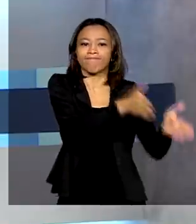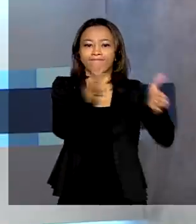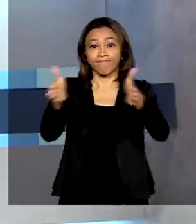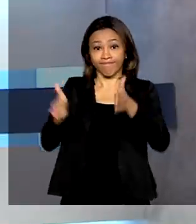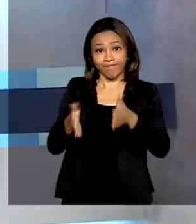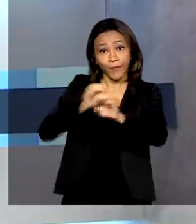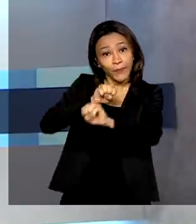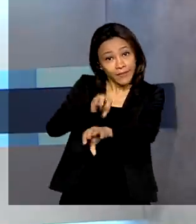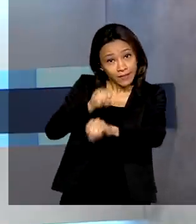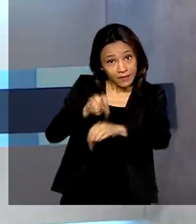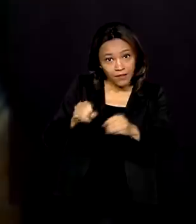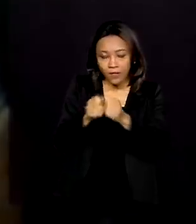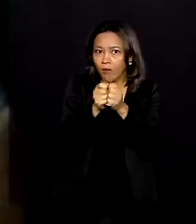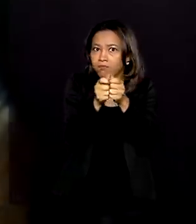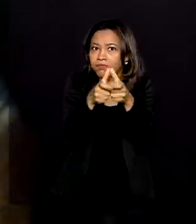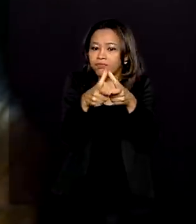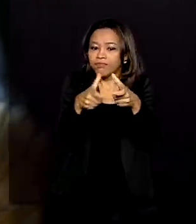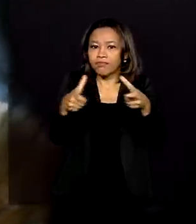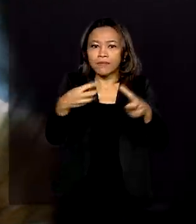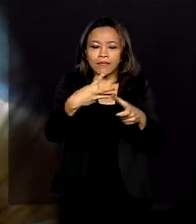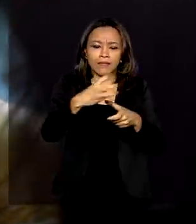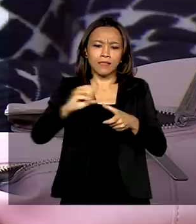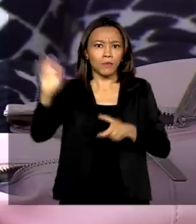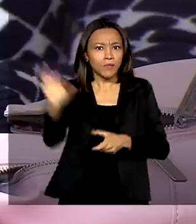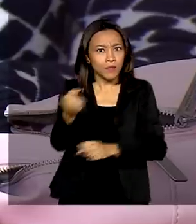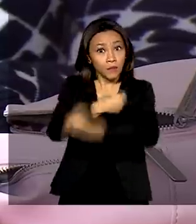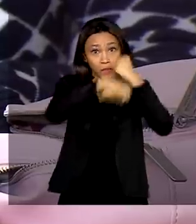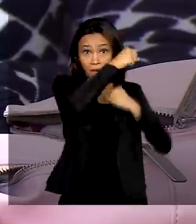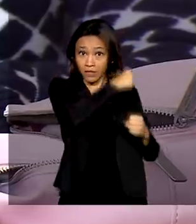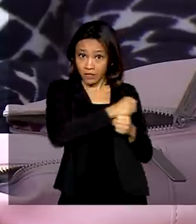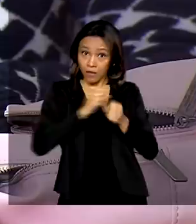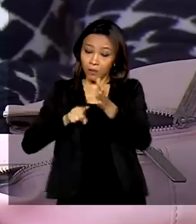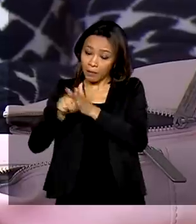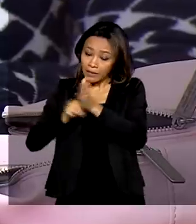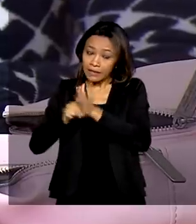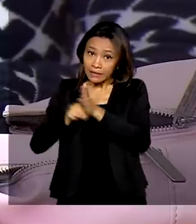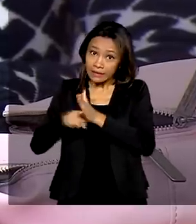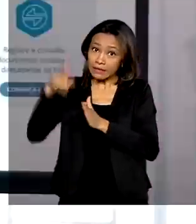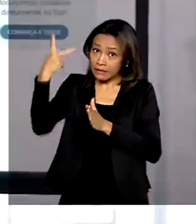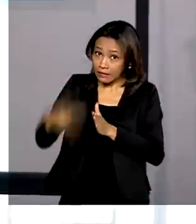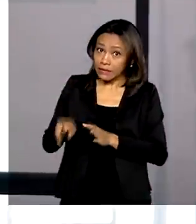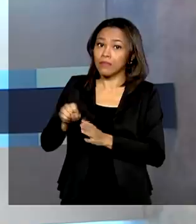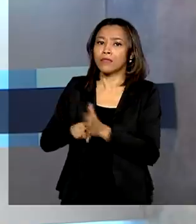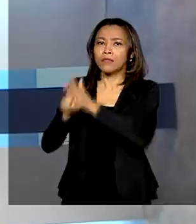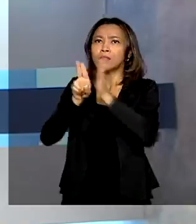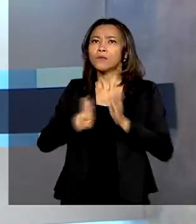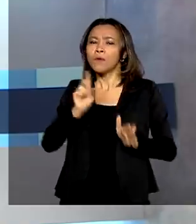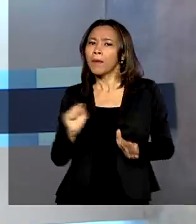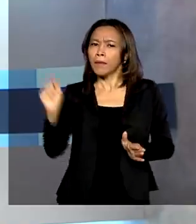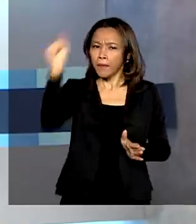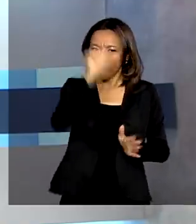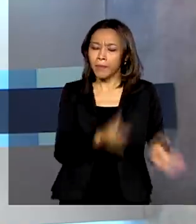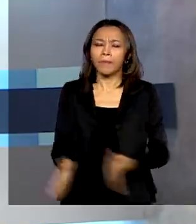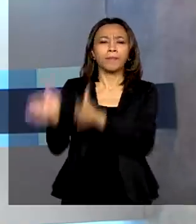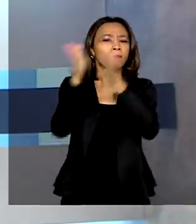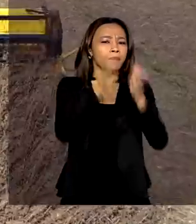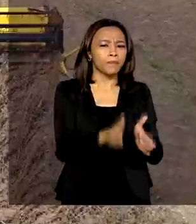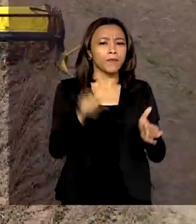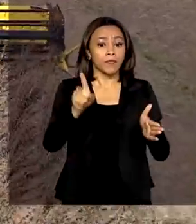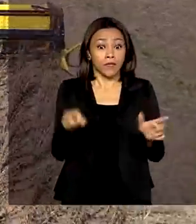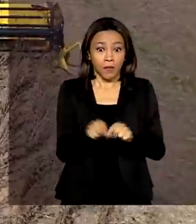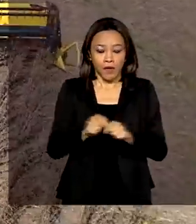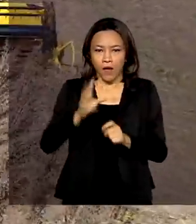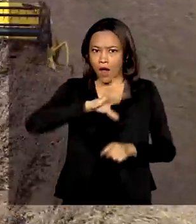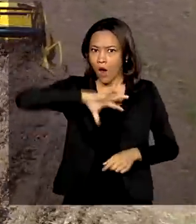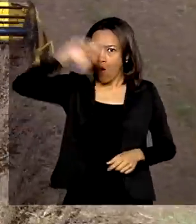Ensino à distância cresceu 300% no ano passado, segundo o Censo da Educação Superior. E veja também, com safra